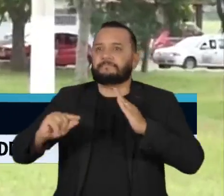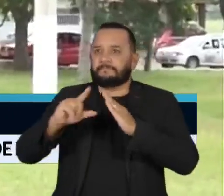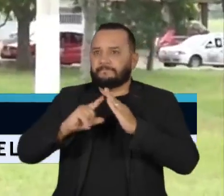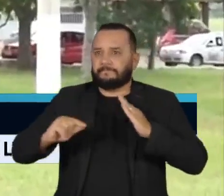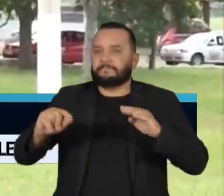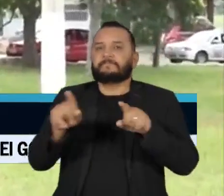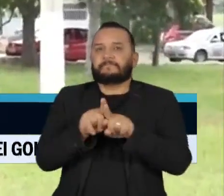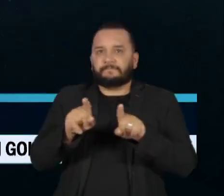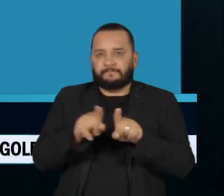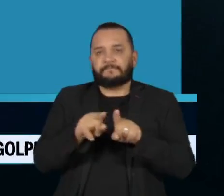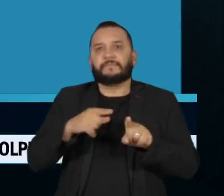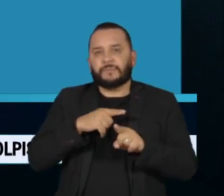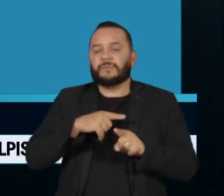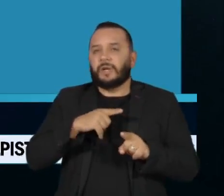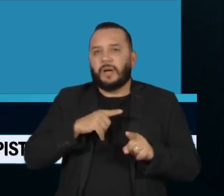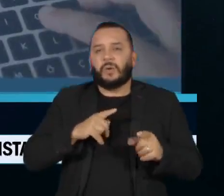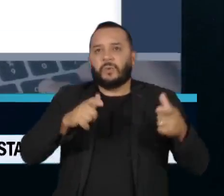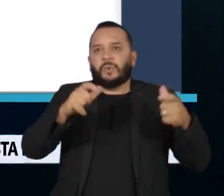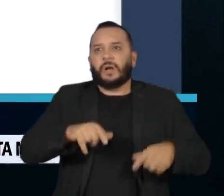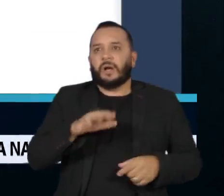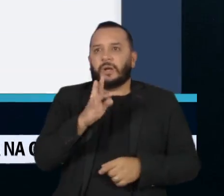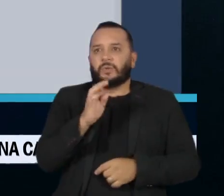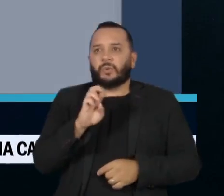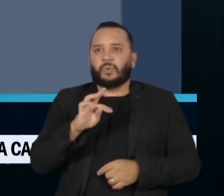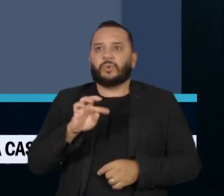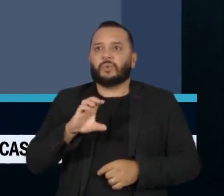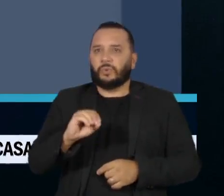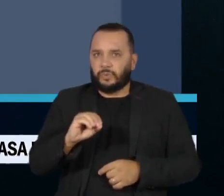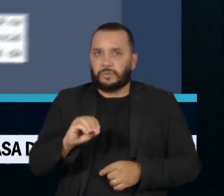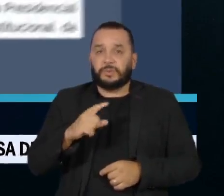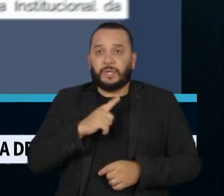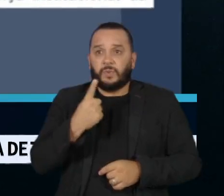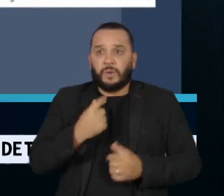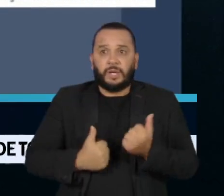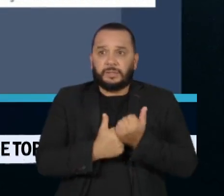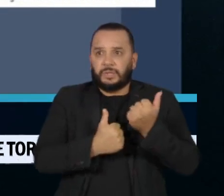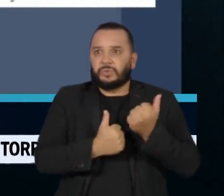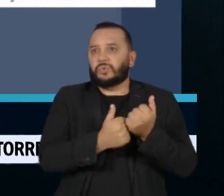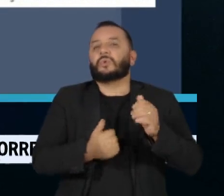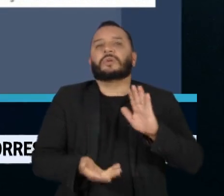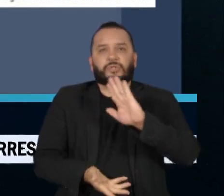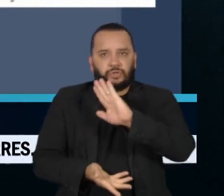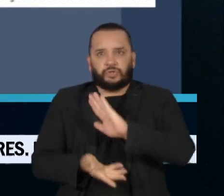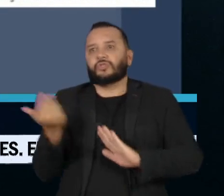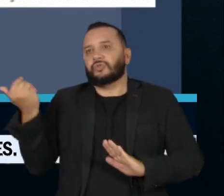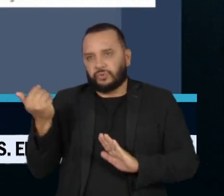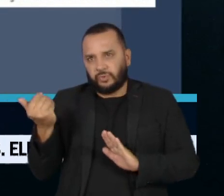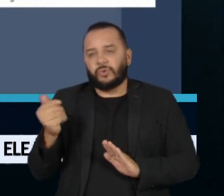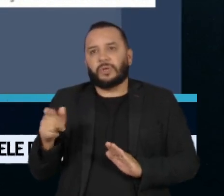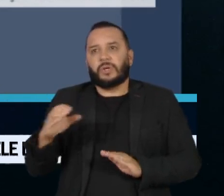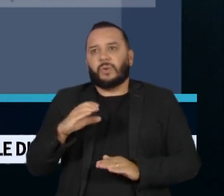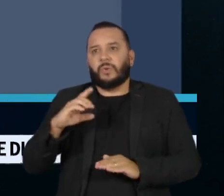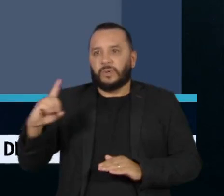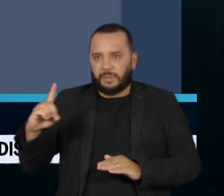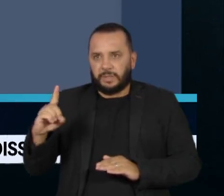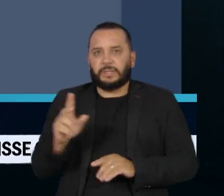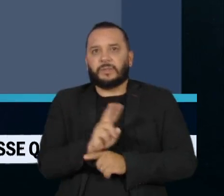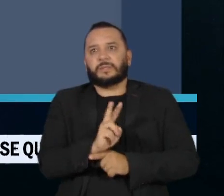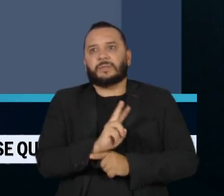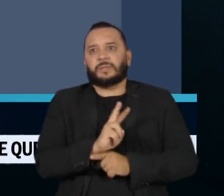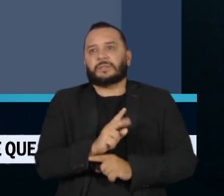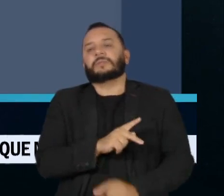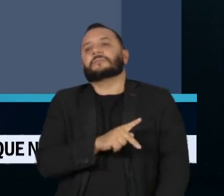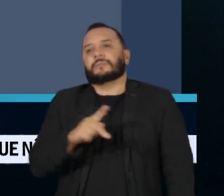e a Granja do Torto. Um assessor militar em especial também foi retirado da função de coordenação da segurança